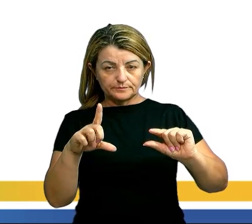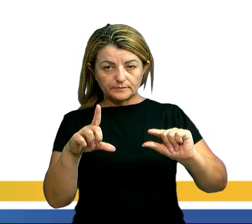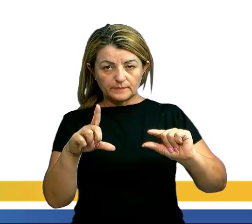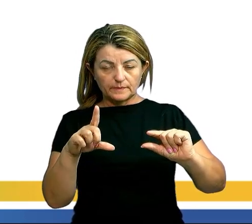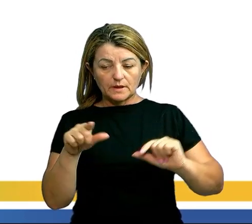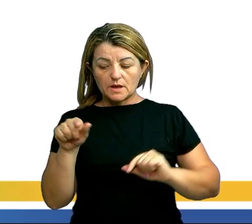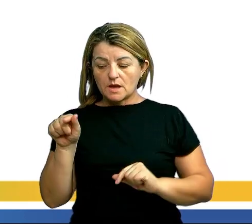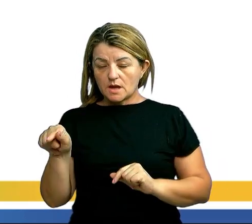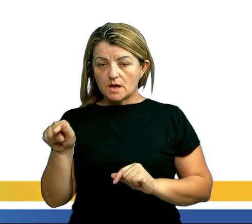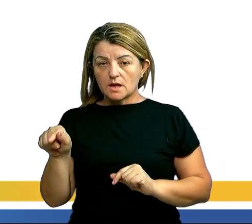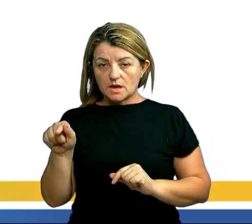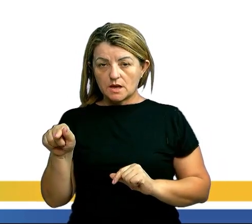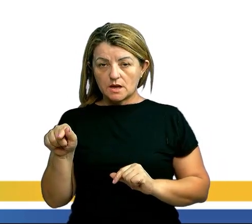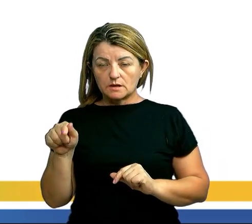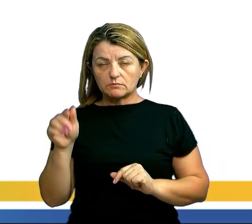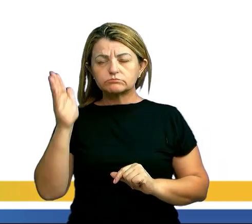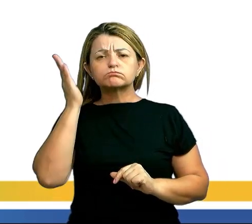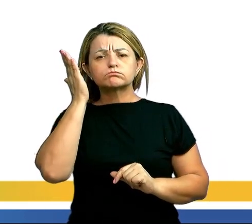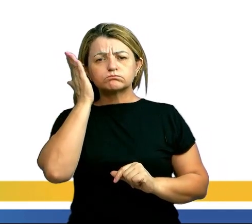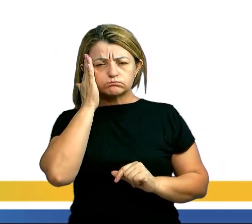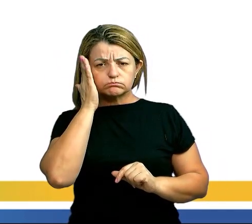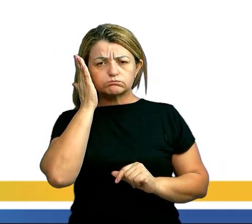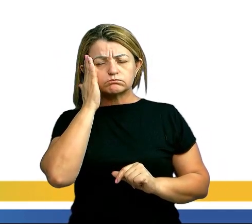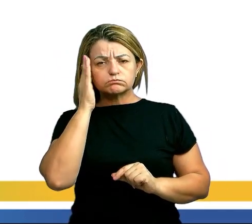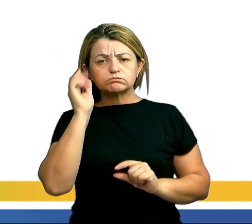o consumidor concluiu que